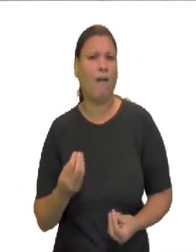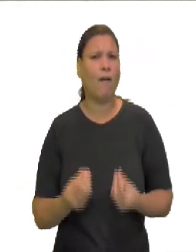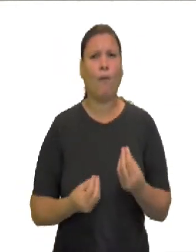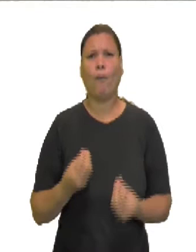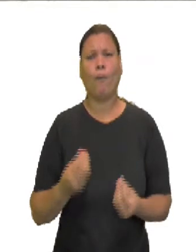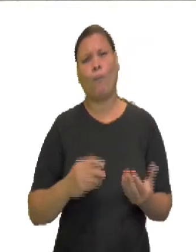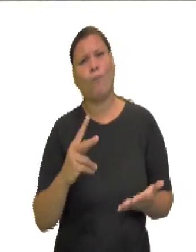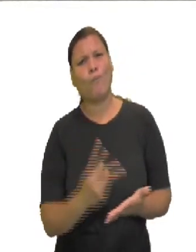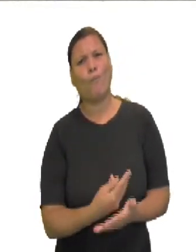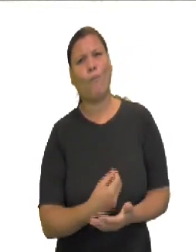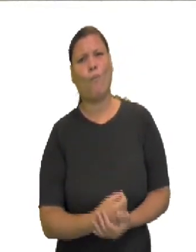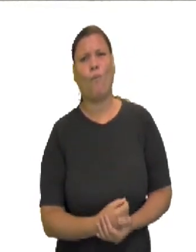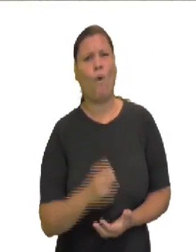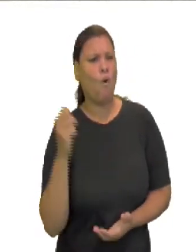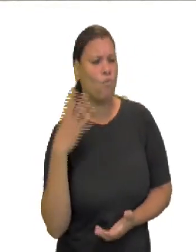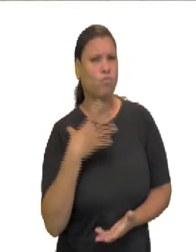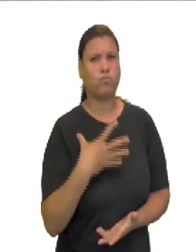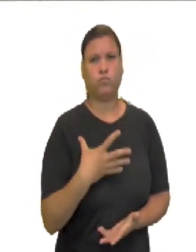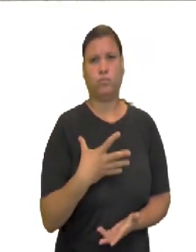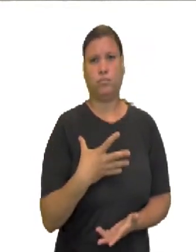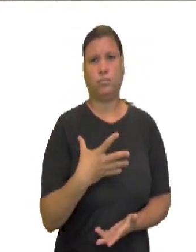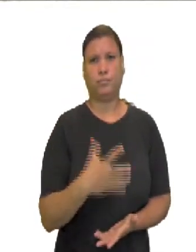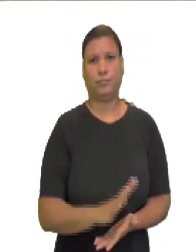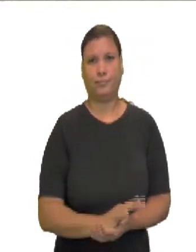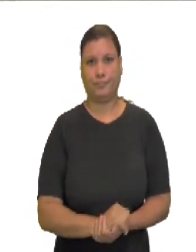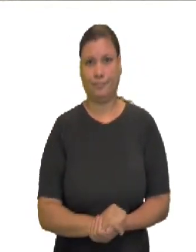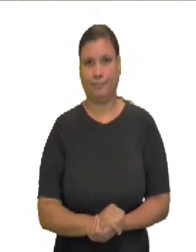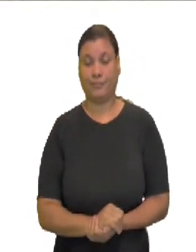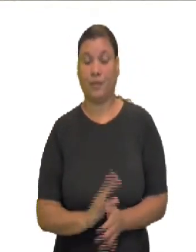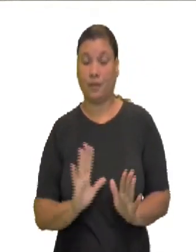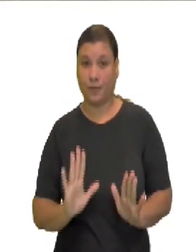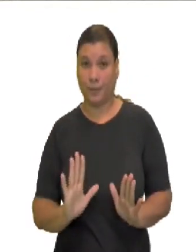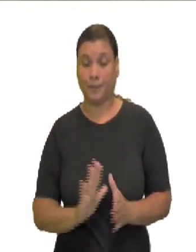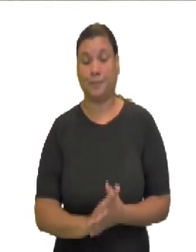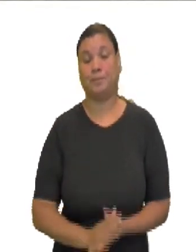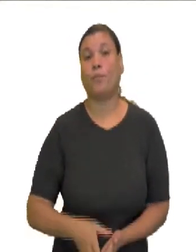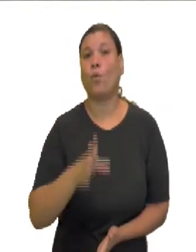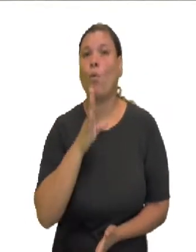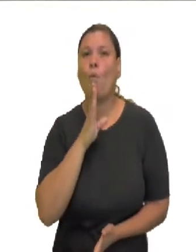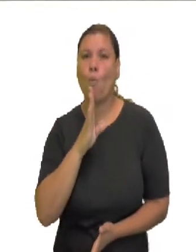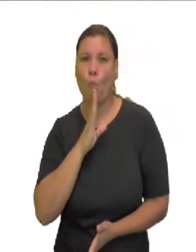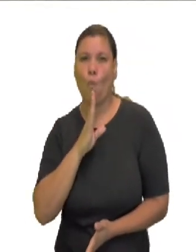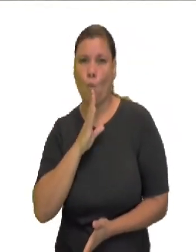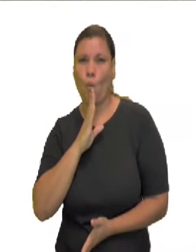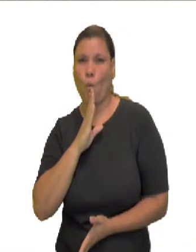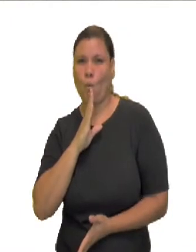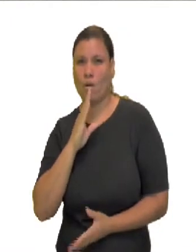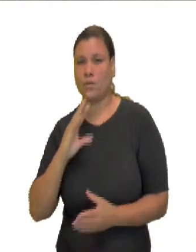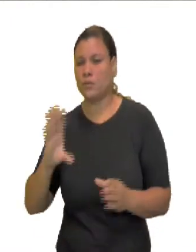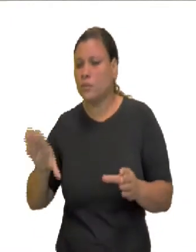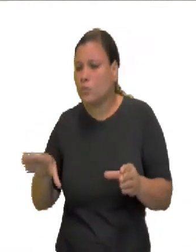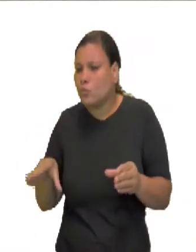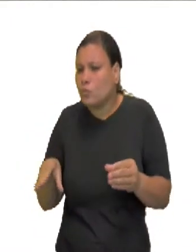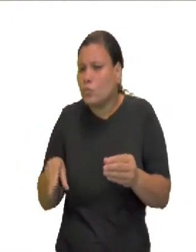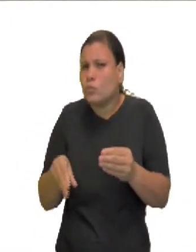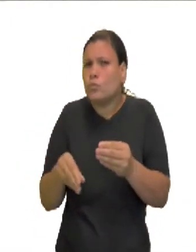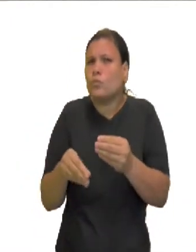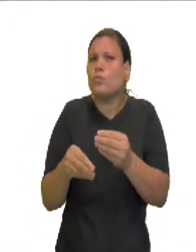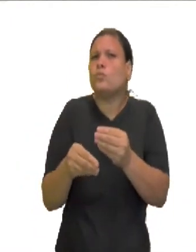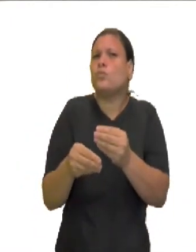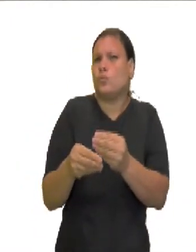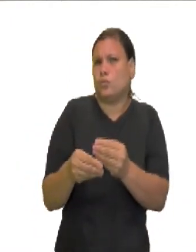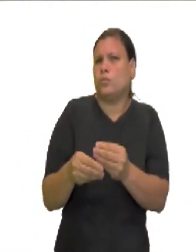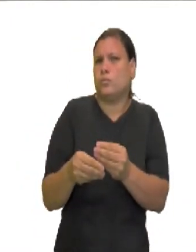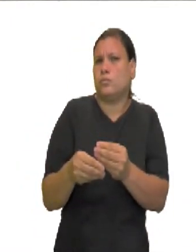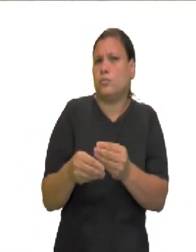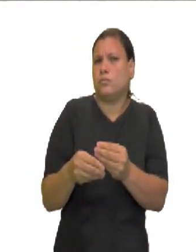acontece? A construção de conhecimento, desligado de preceitos teológicos, ideais